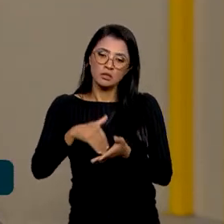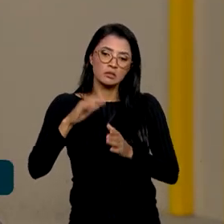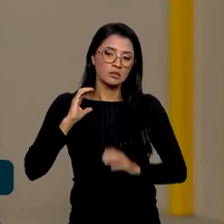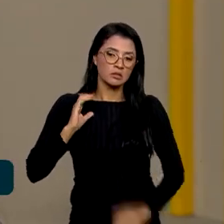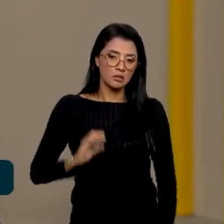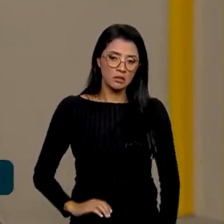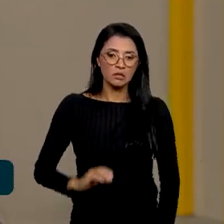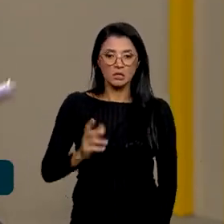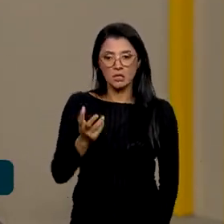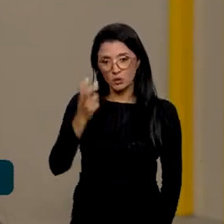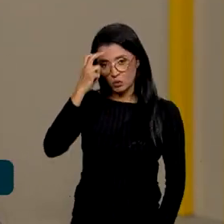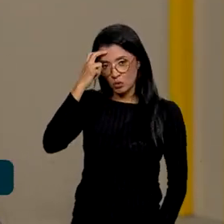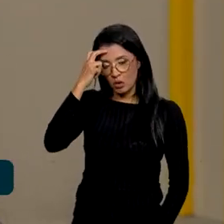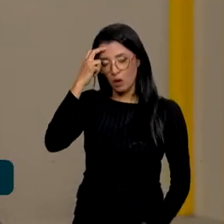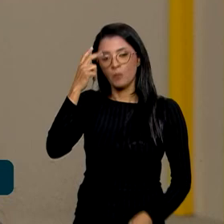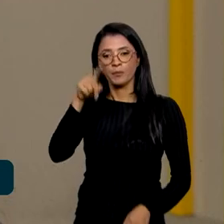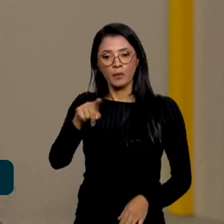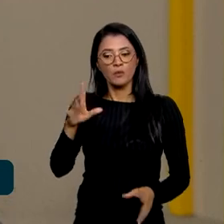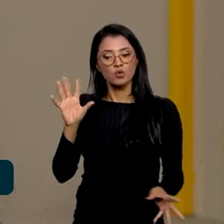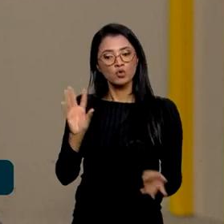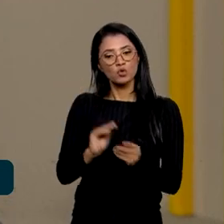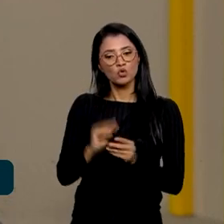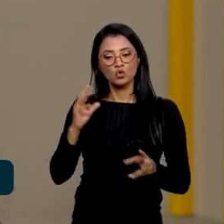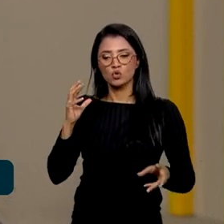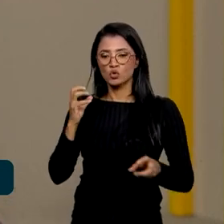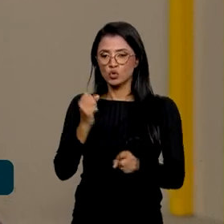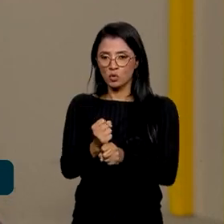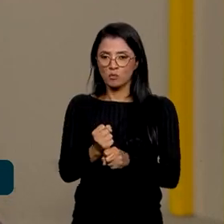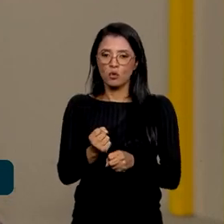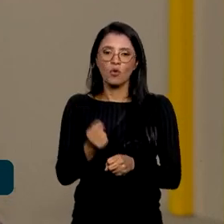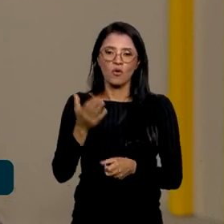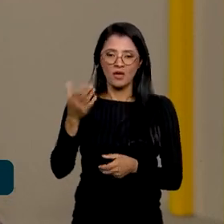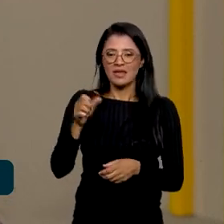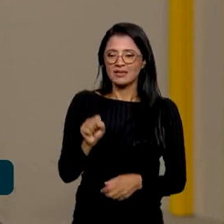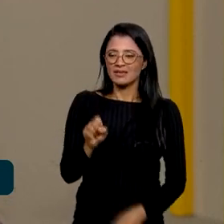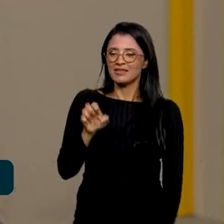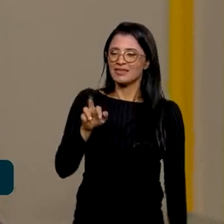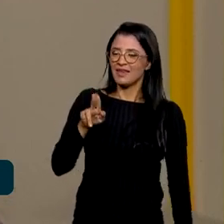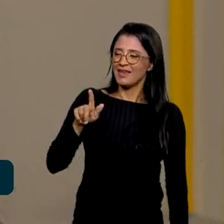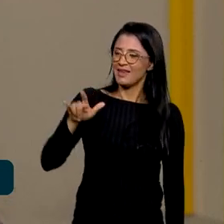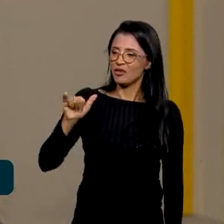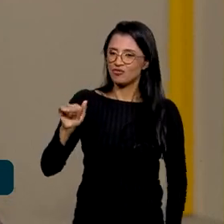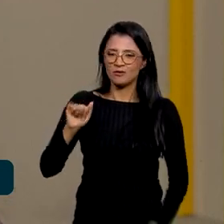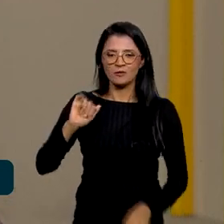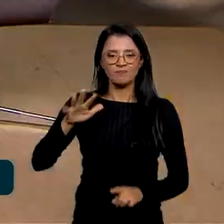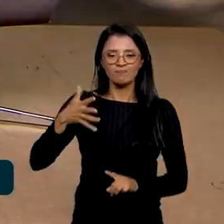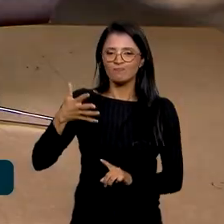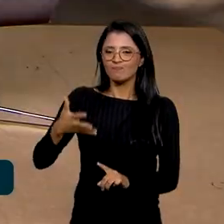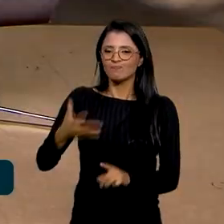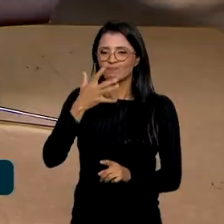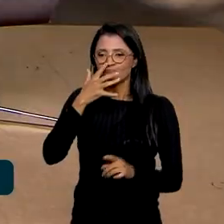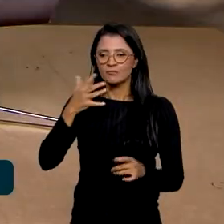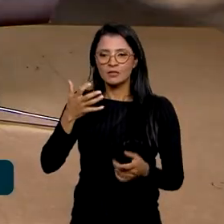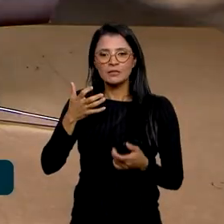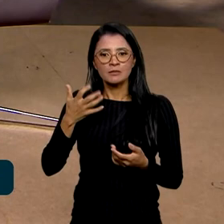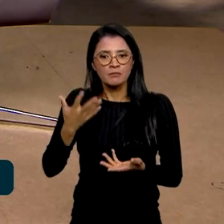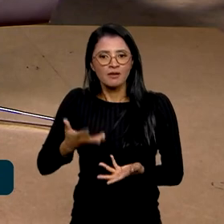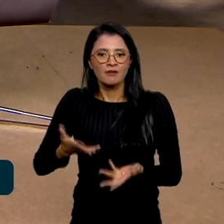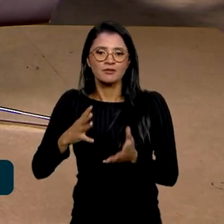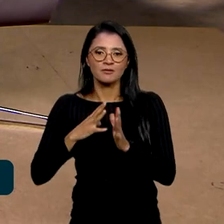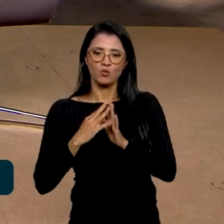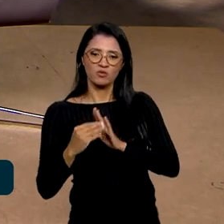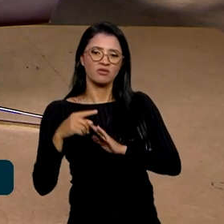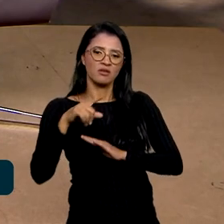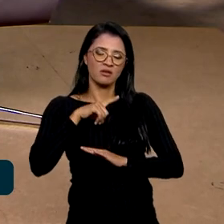com cultura viva. Depois isso se somou. E o Sérgio Manbert é uma grande inspiração. Como artista, o mestre das artes